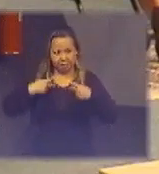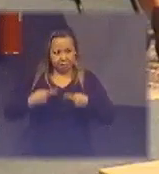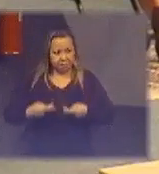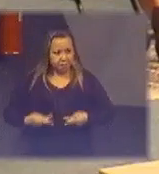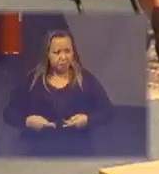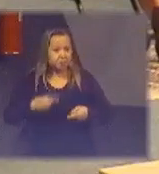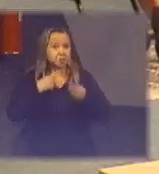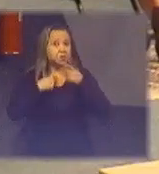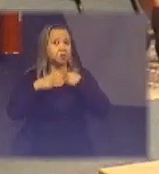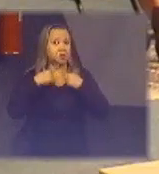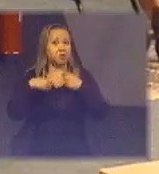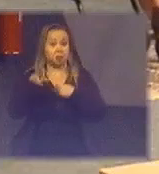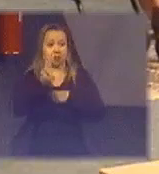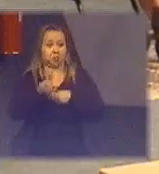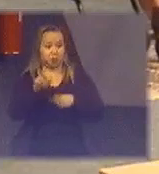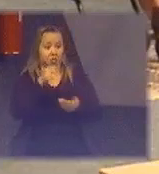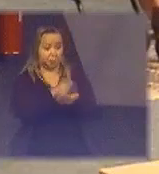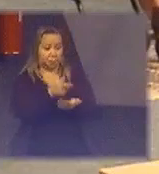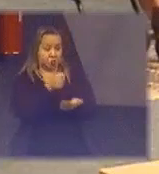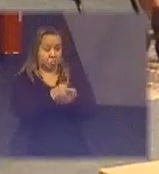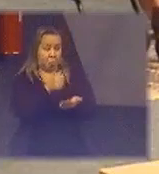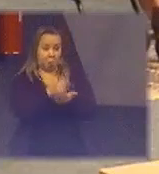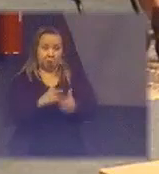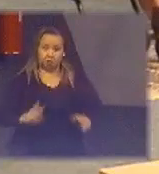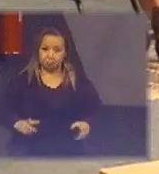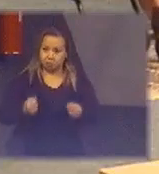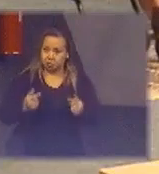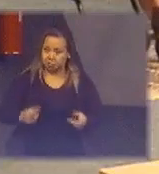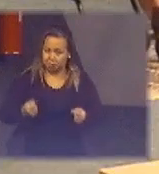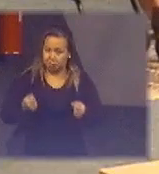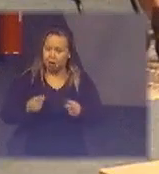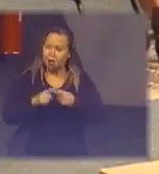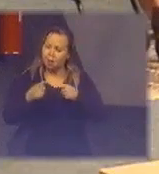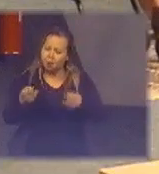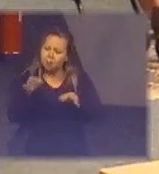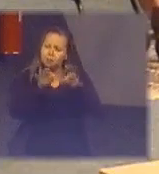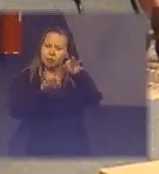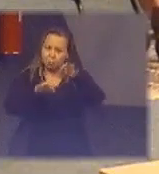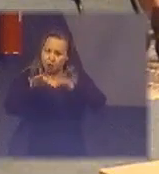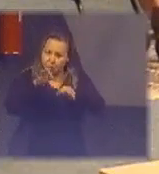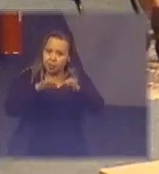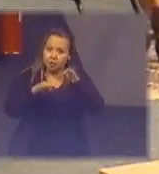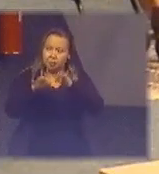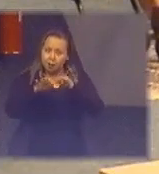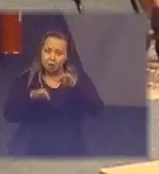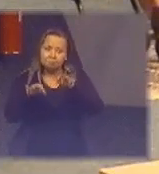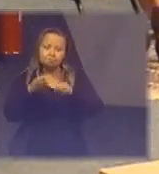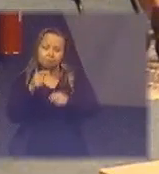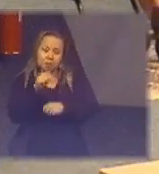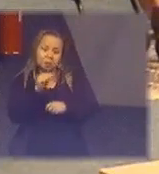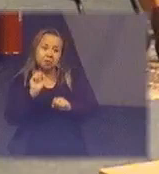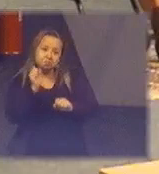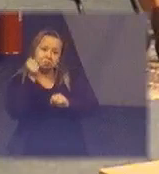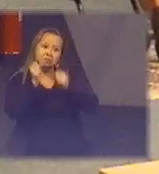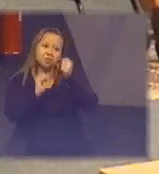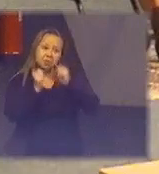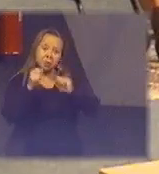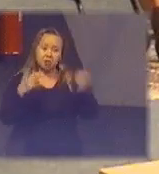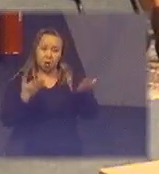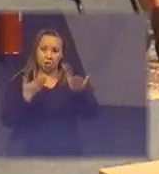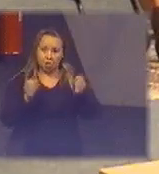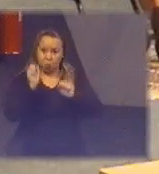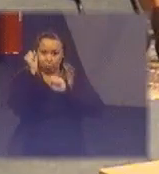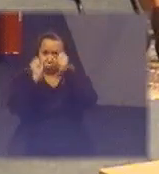baseada no consumo mas a outra que é a obsolescência planejada programada essa é da indústria então hoje em dia a indústria tem